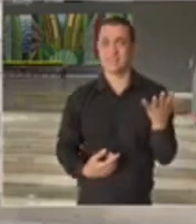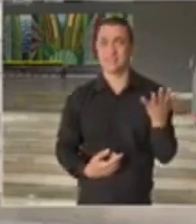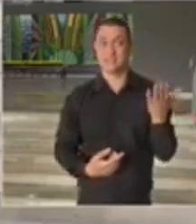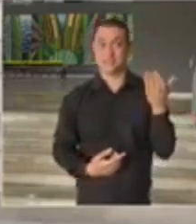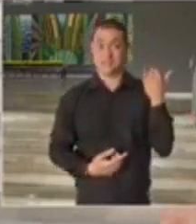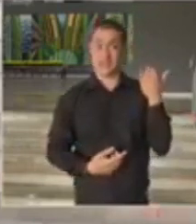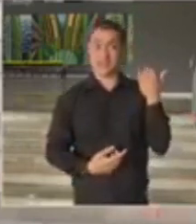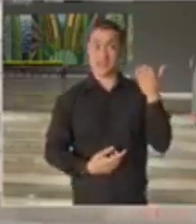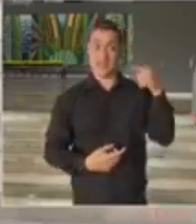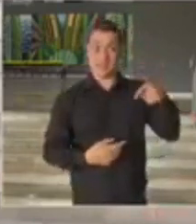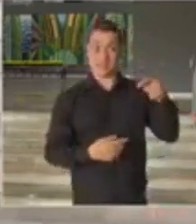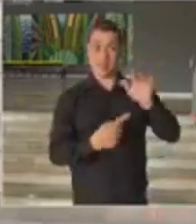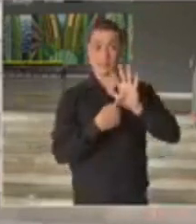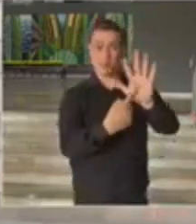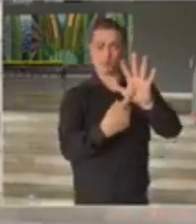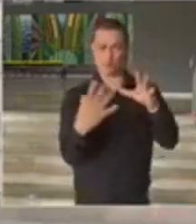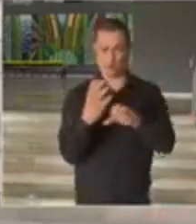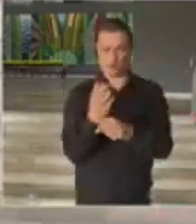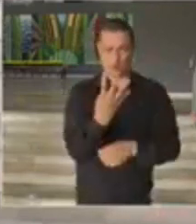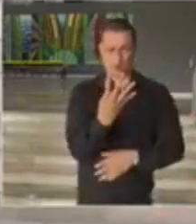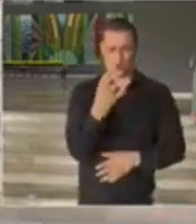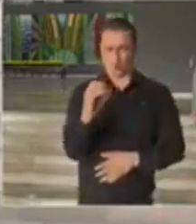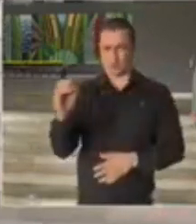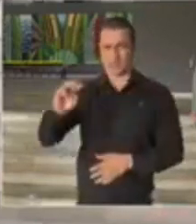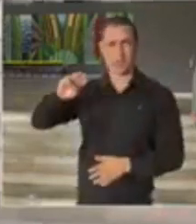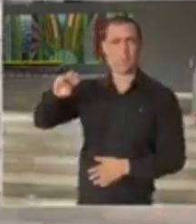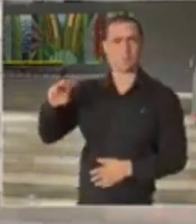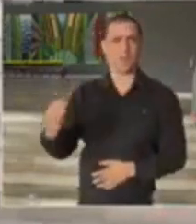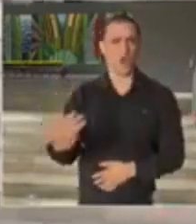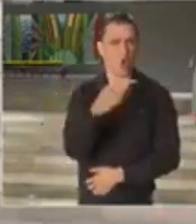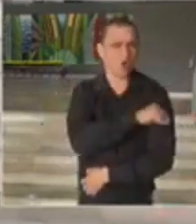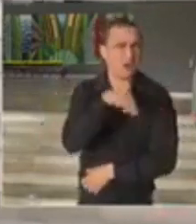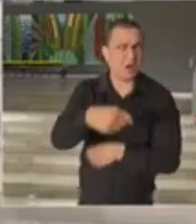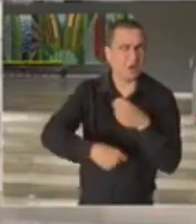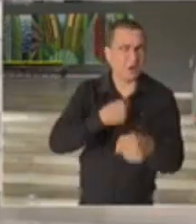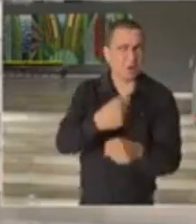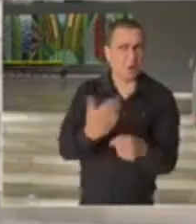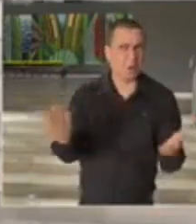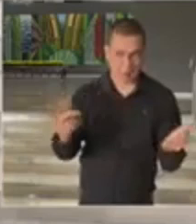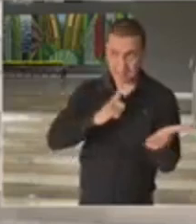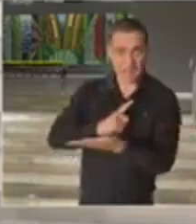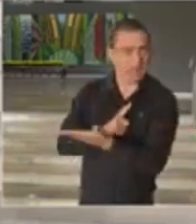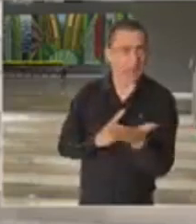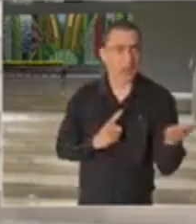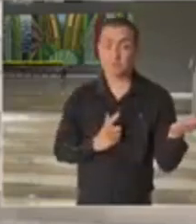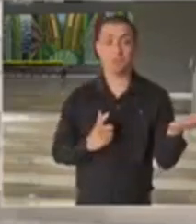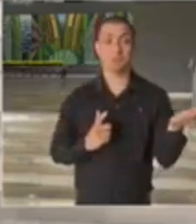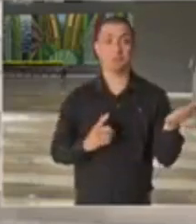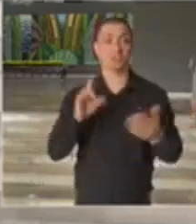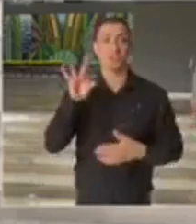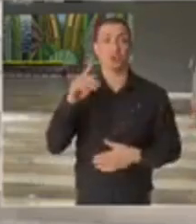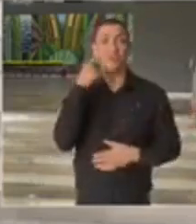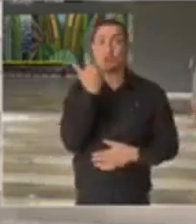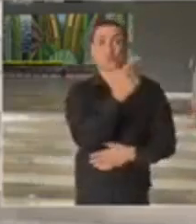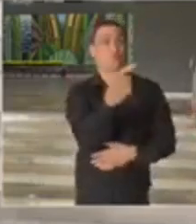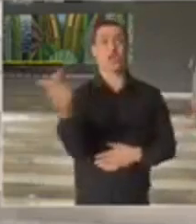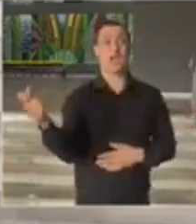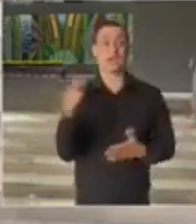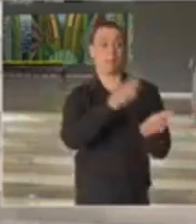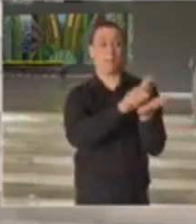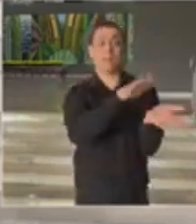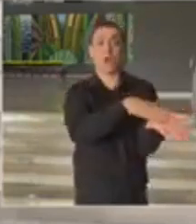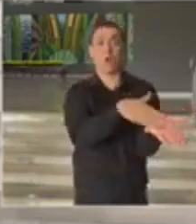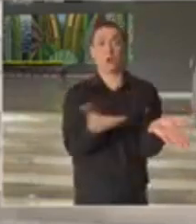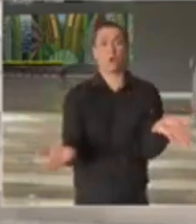Brasil terá, esse ano, mais de 400 milhões de doses de vacina. Que vacinas? Vacinas que não existem, que estão no papel ainda.